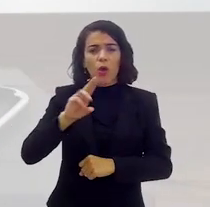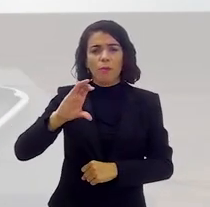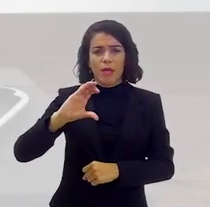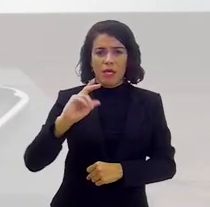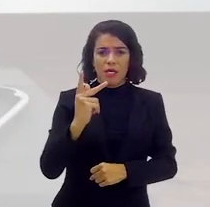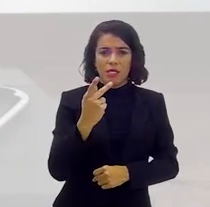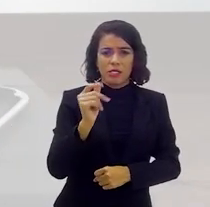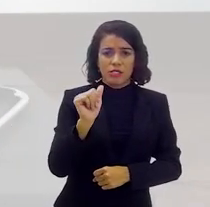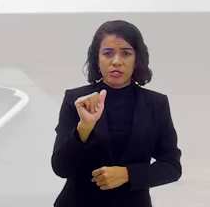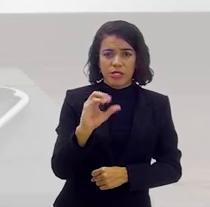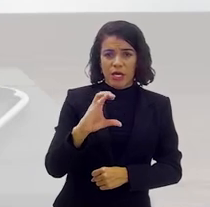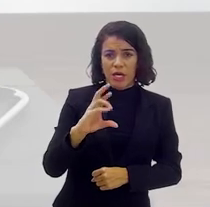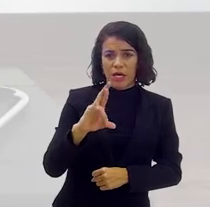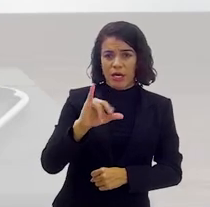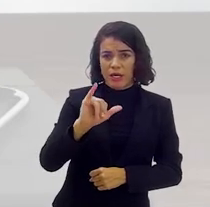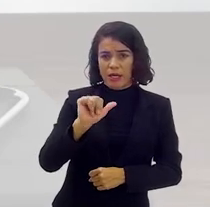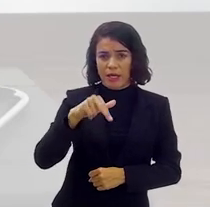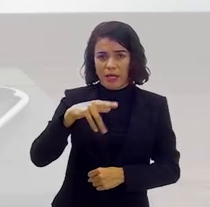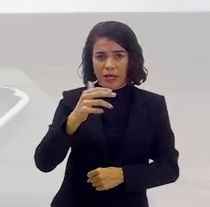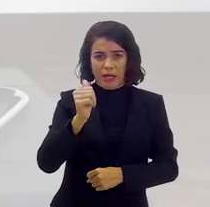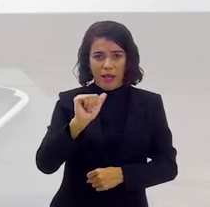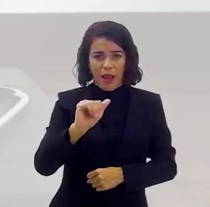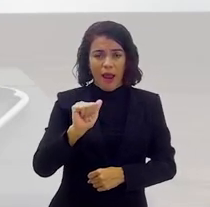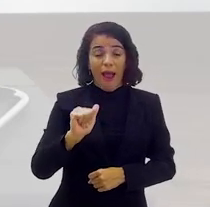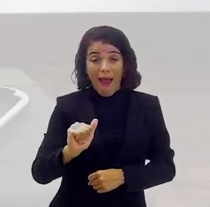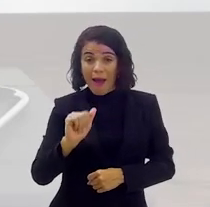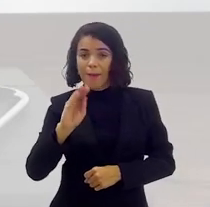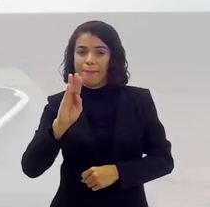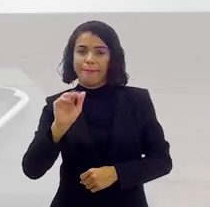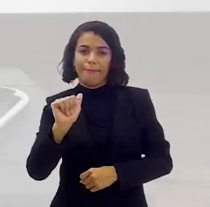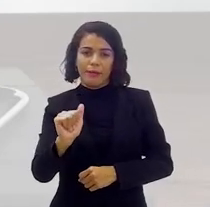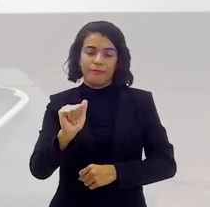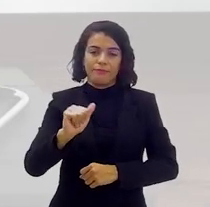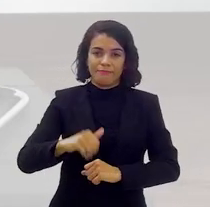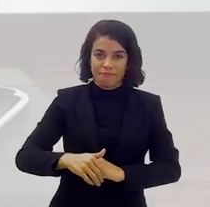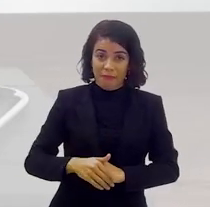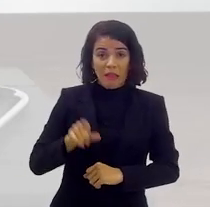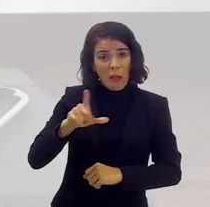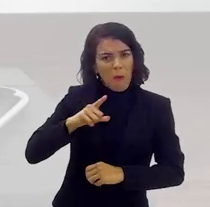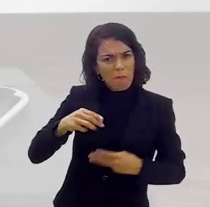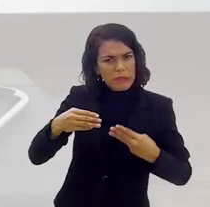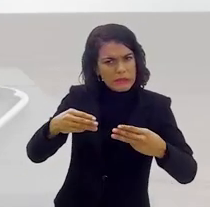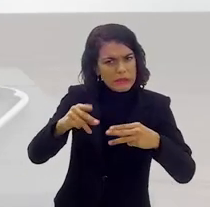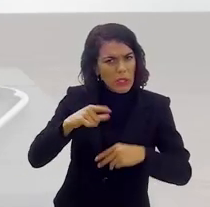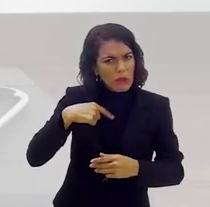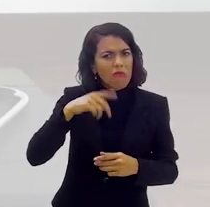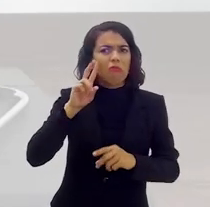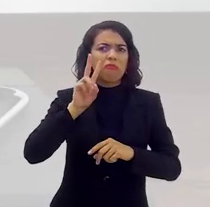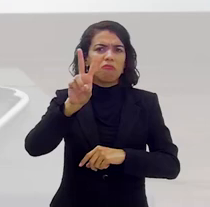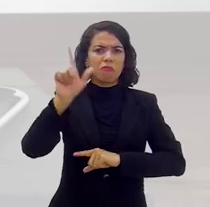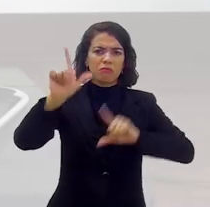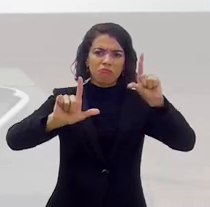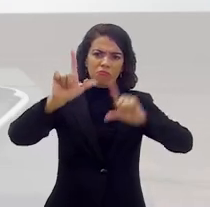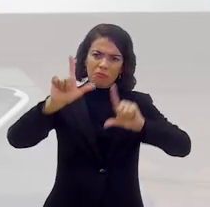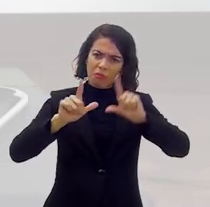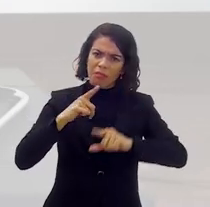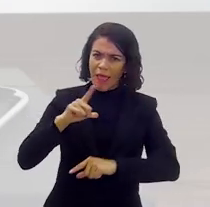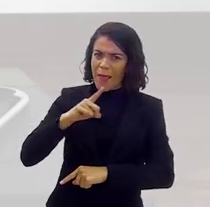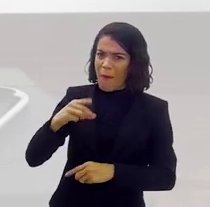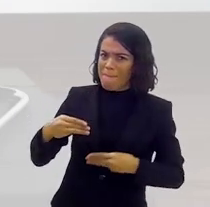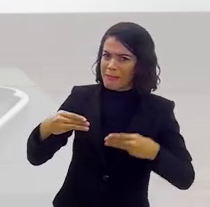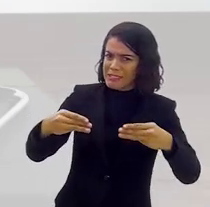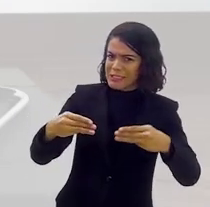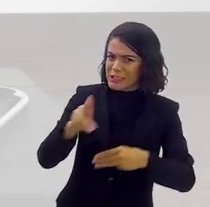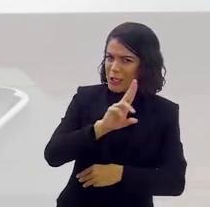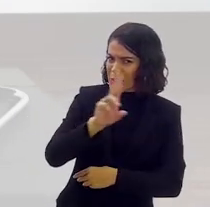Chacriabá, o nome. Tem até agora uma ministra, parece que é a Chacriabá também. Isso. Eu estava vendo outro dia na televisão. E